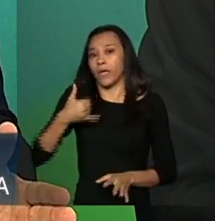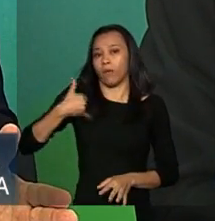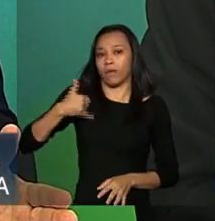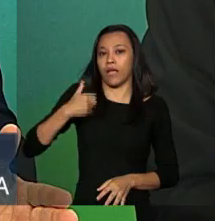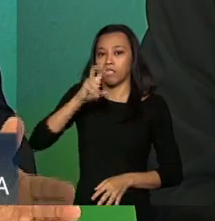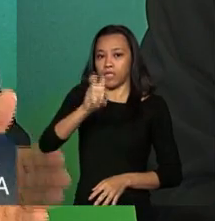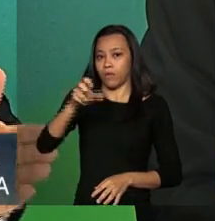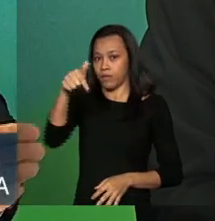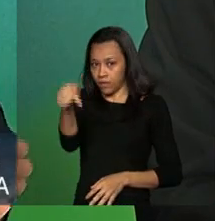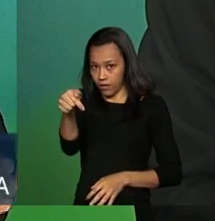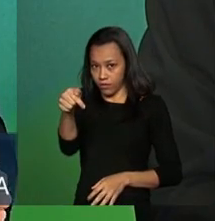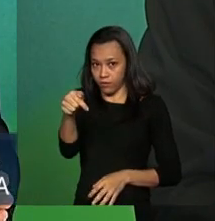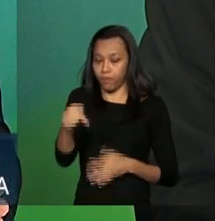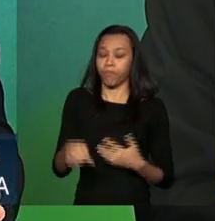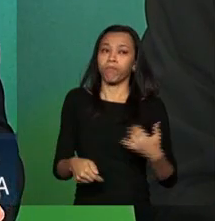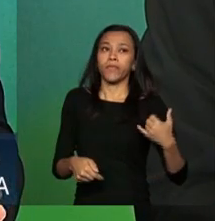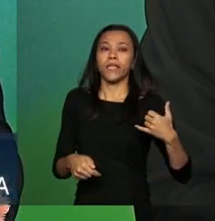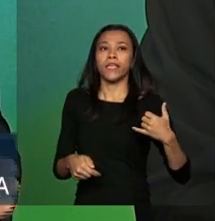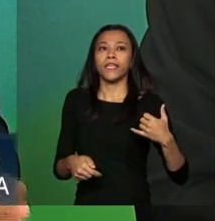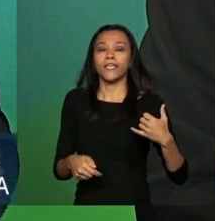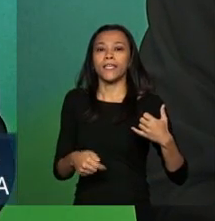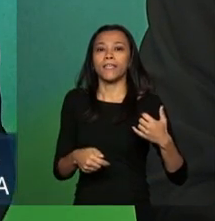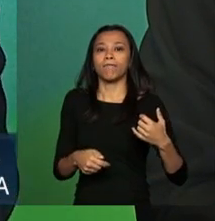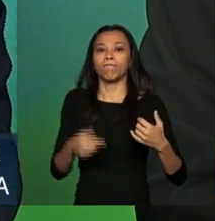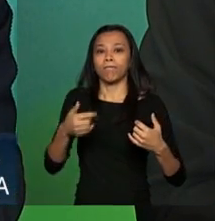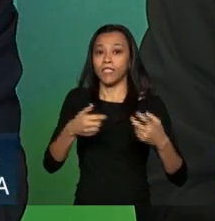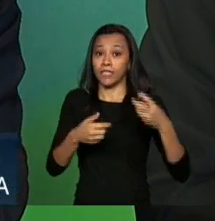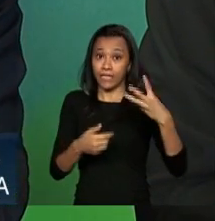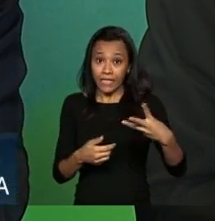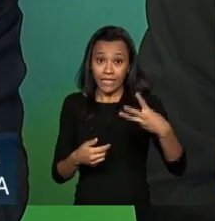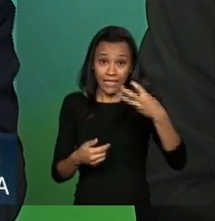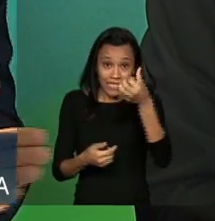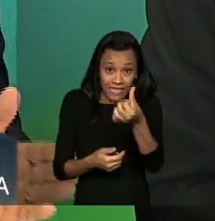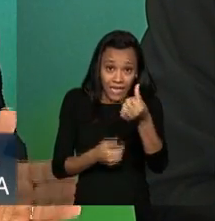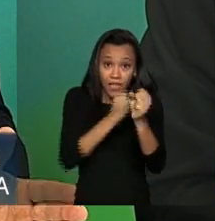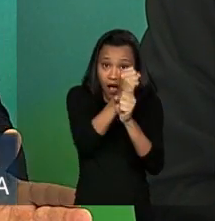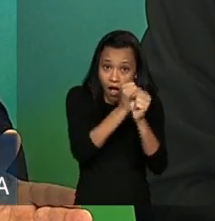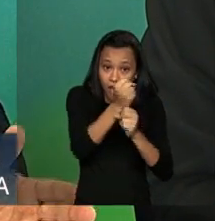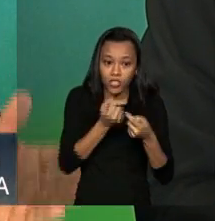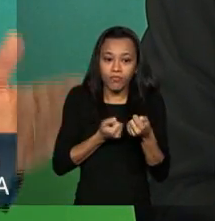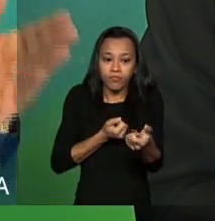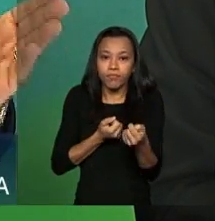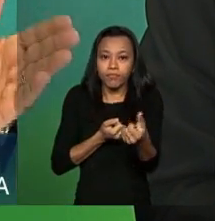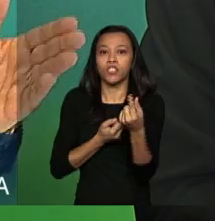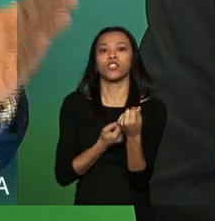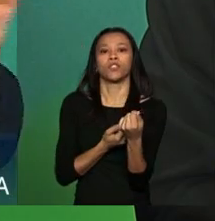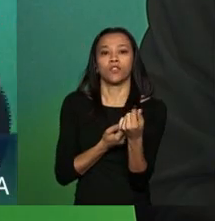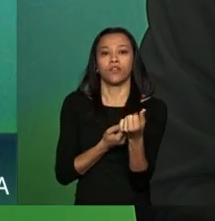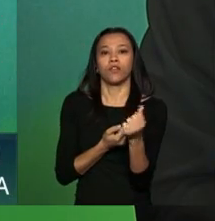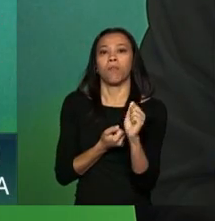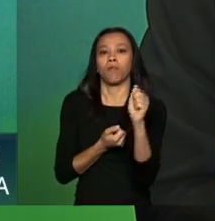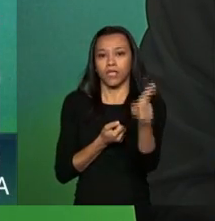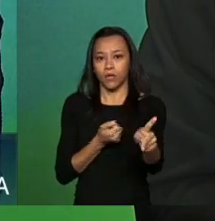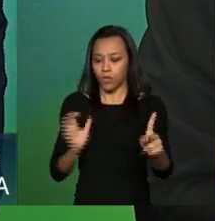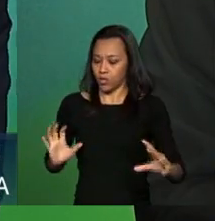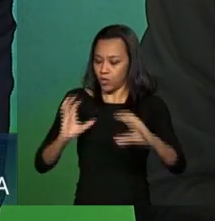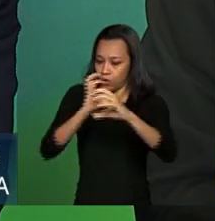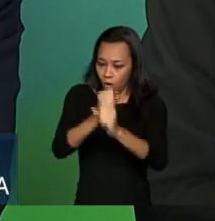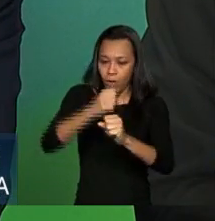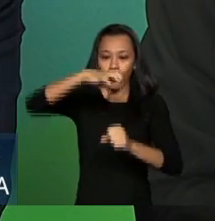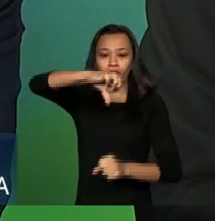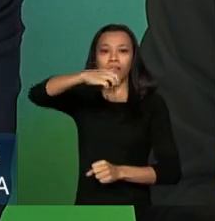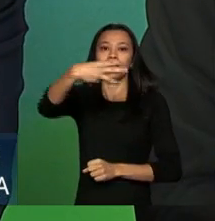anos de idade e 36 anos de contribuição, ele soma 93